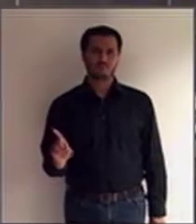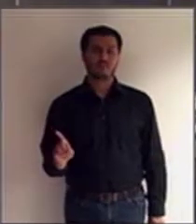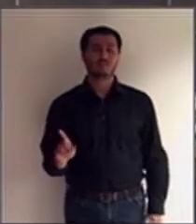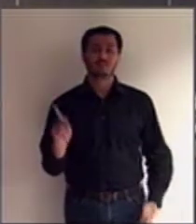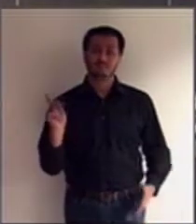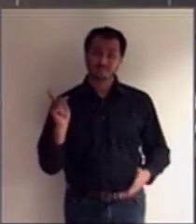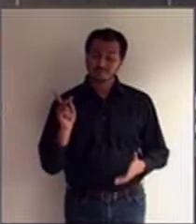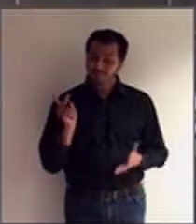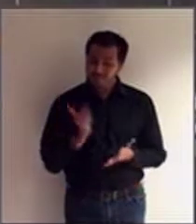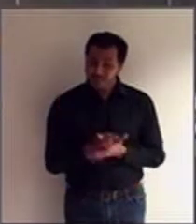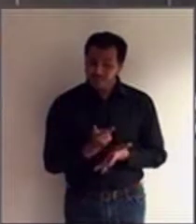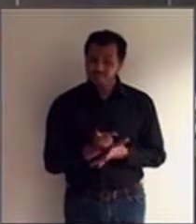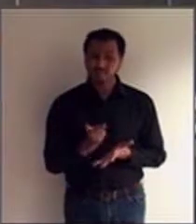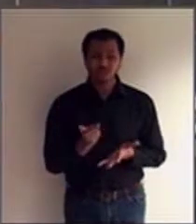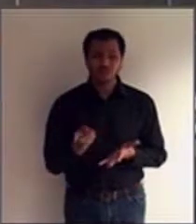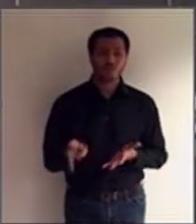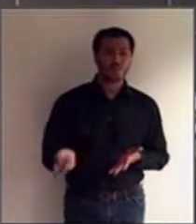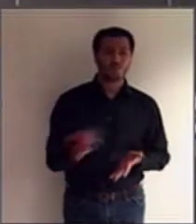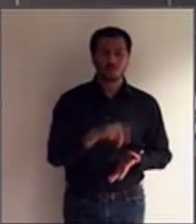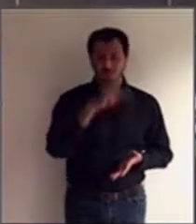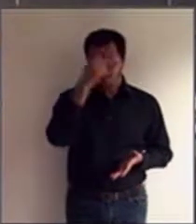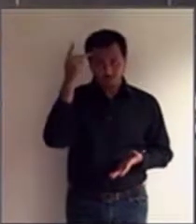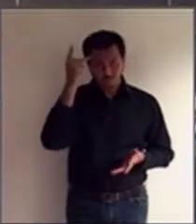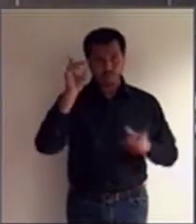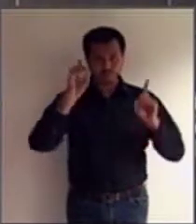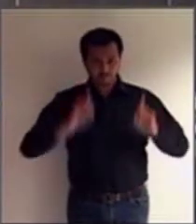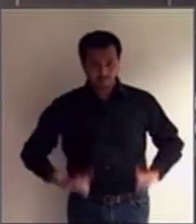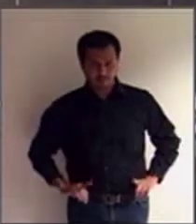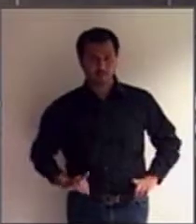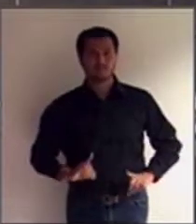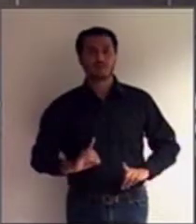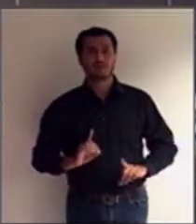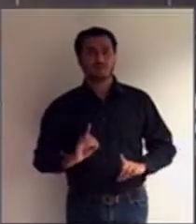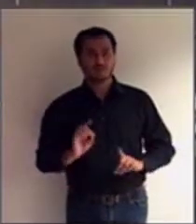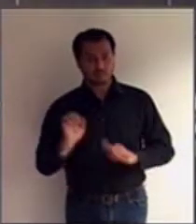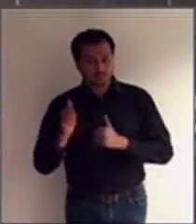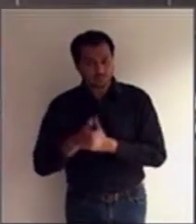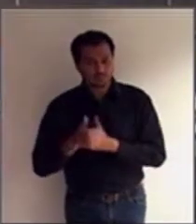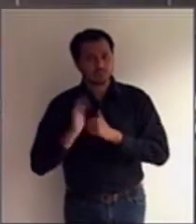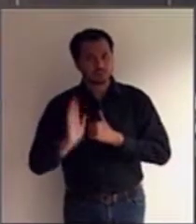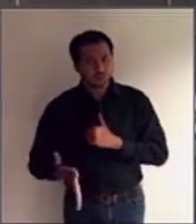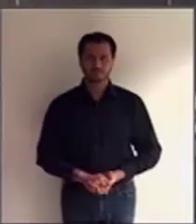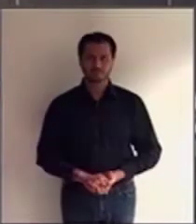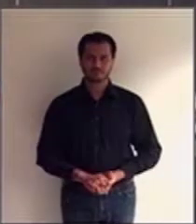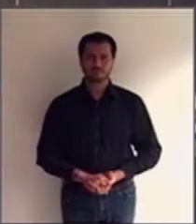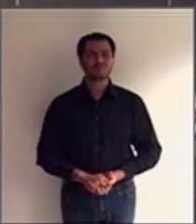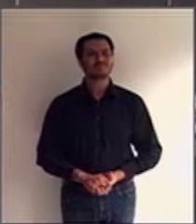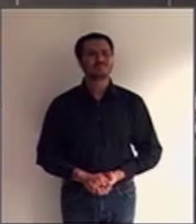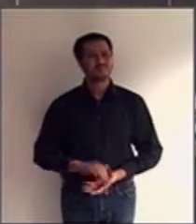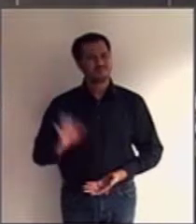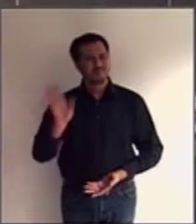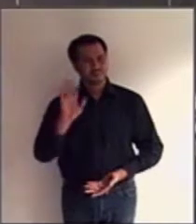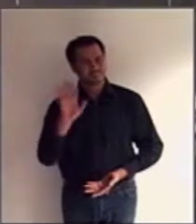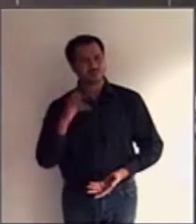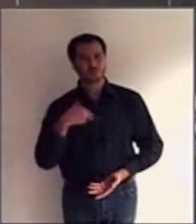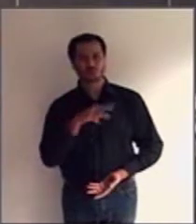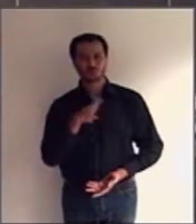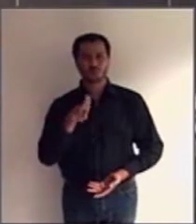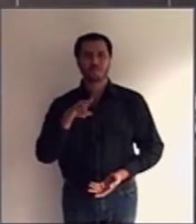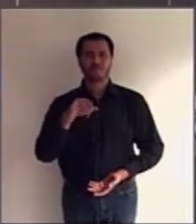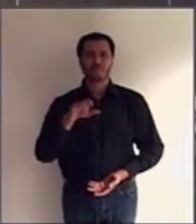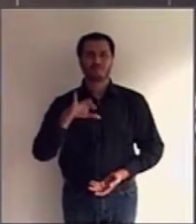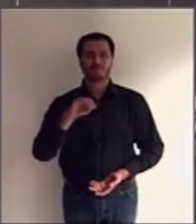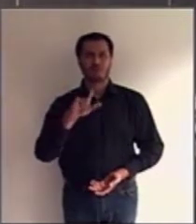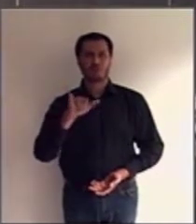pessoa com deficiência interditada, ela tem que ter preservado o seu direito de decidir. Meu nome é Ana Carolina Coutinho Ramalho